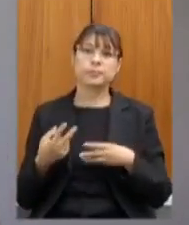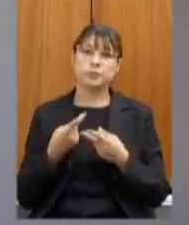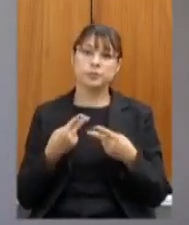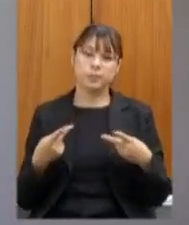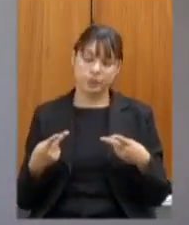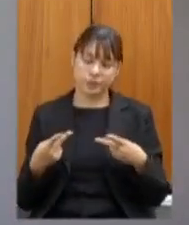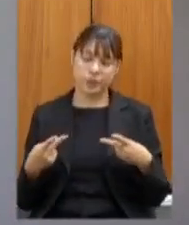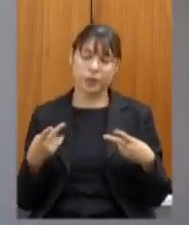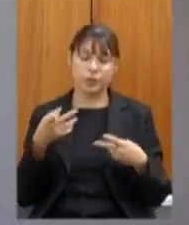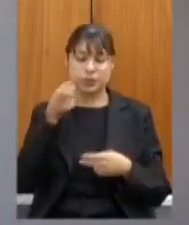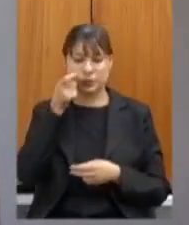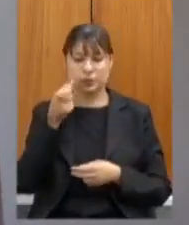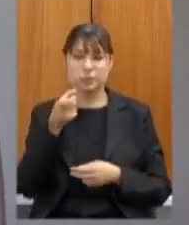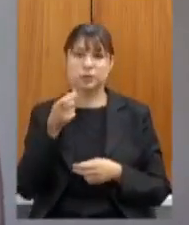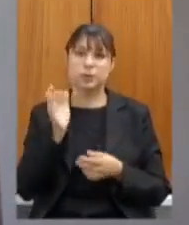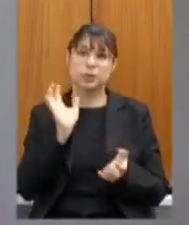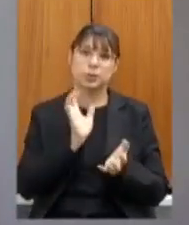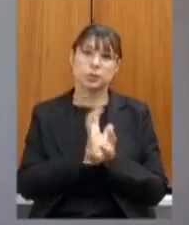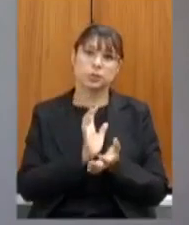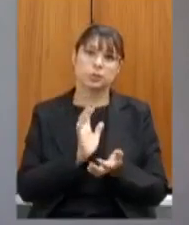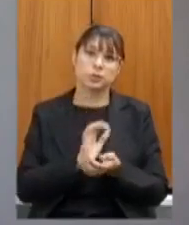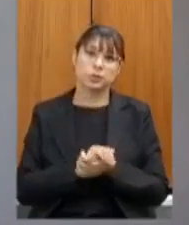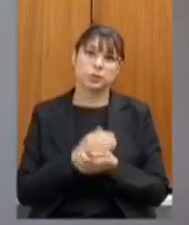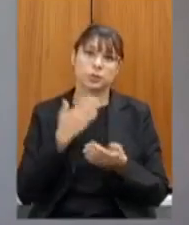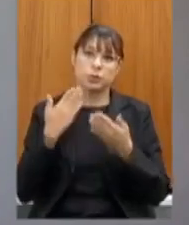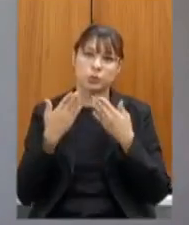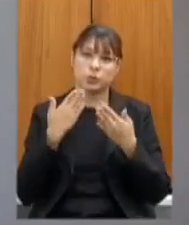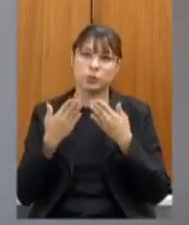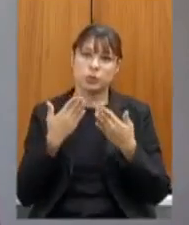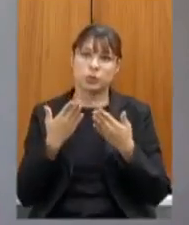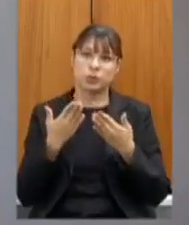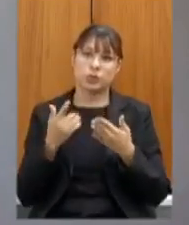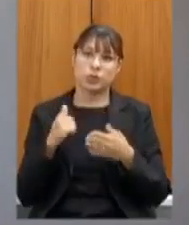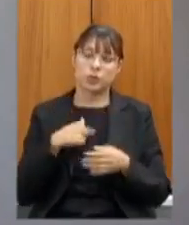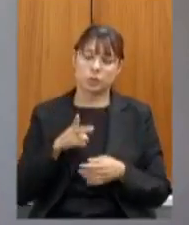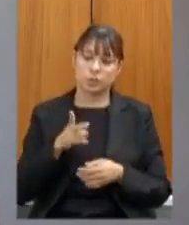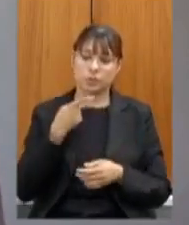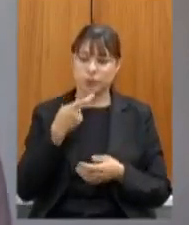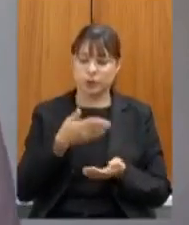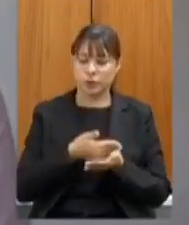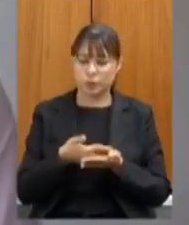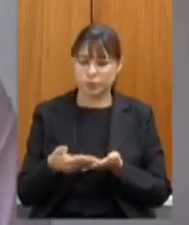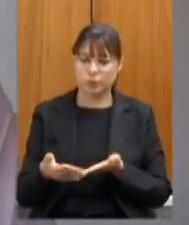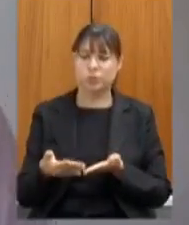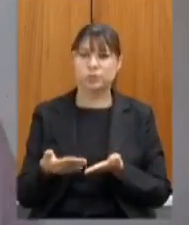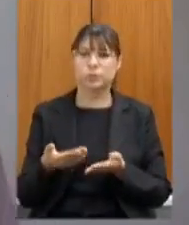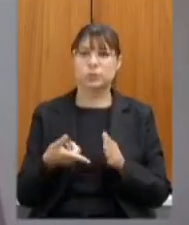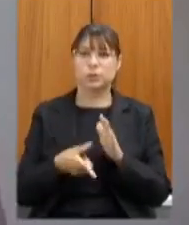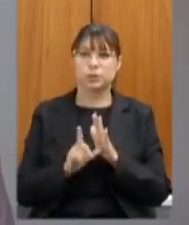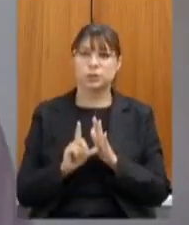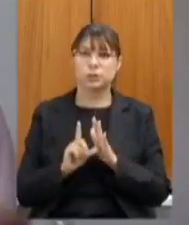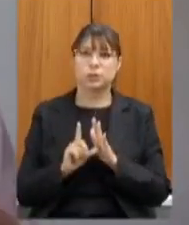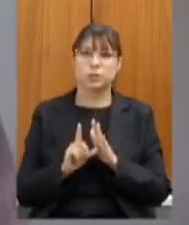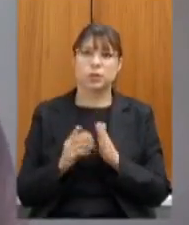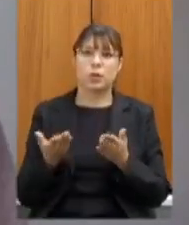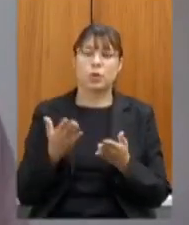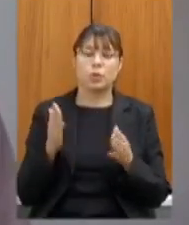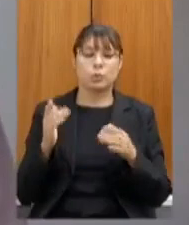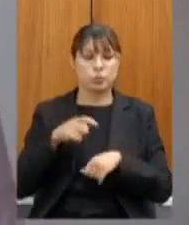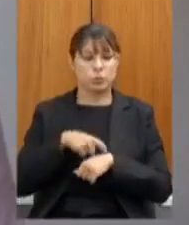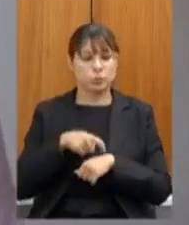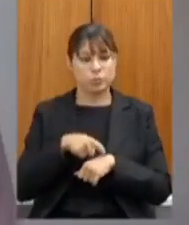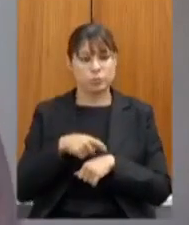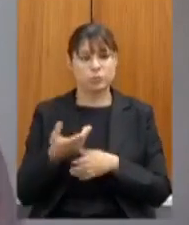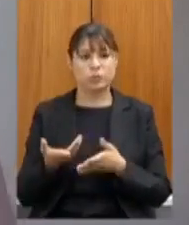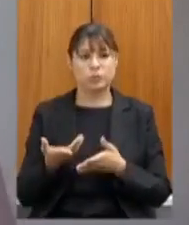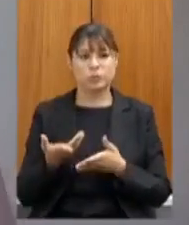interessantes em relação a situação comparativa e é isso que eu venho dizendo desde o início da fala esse momento é um momento